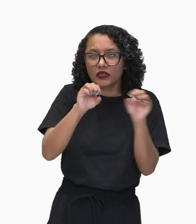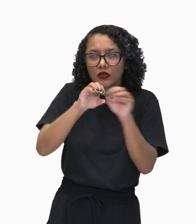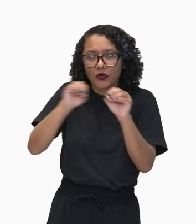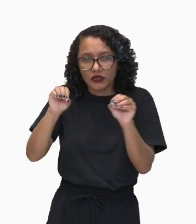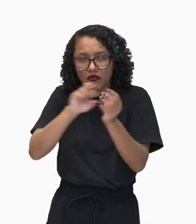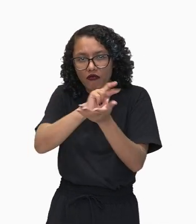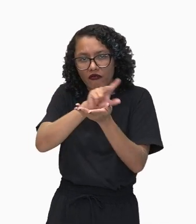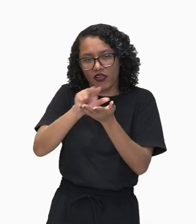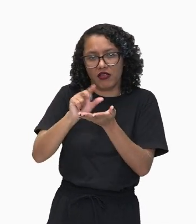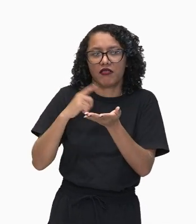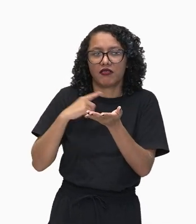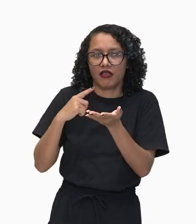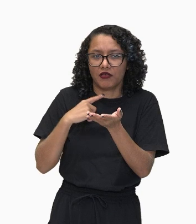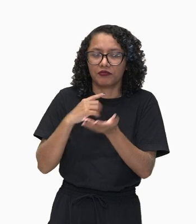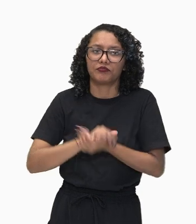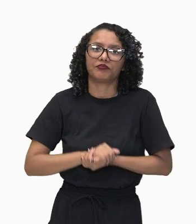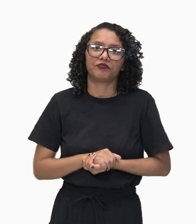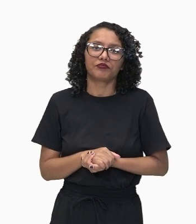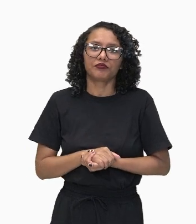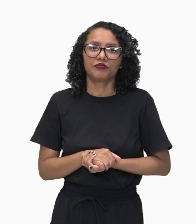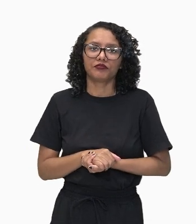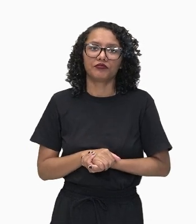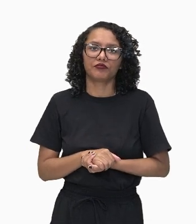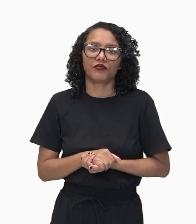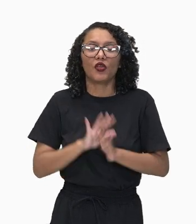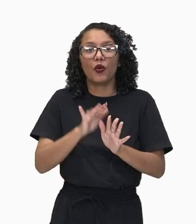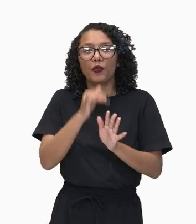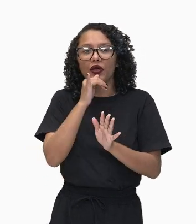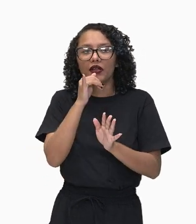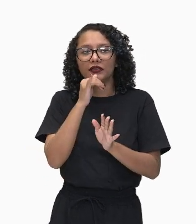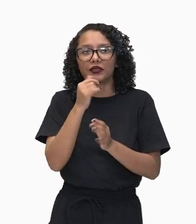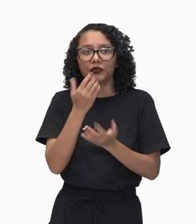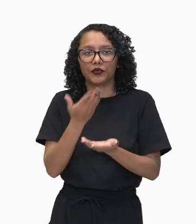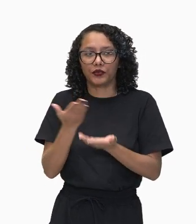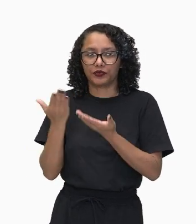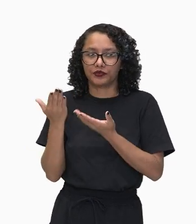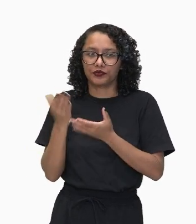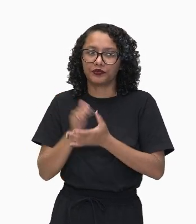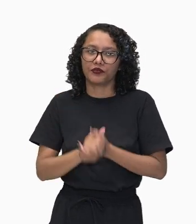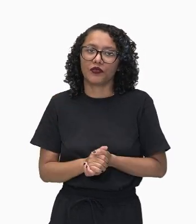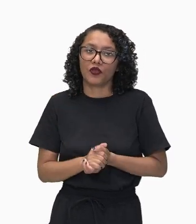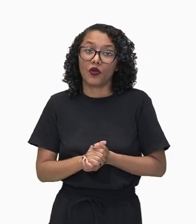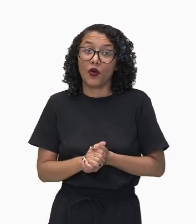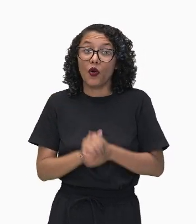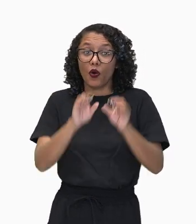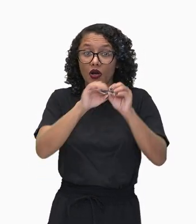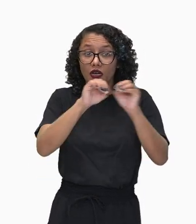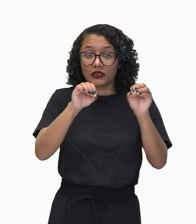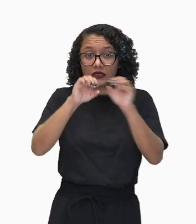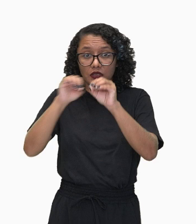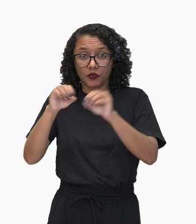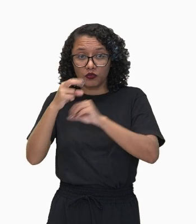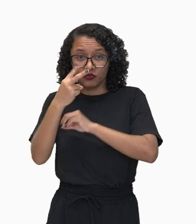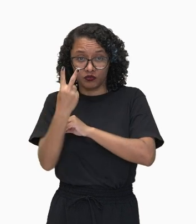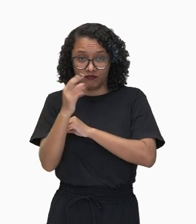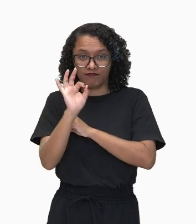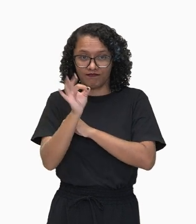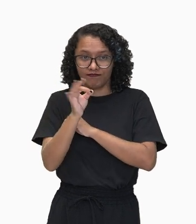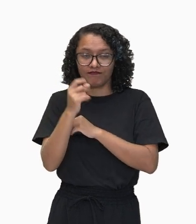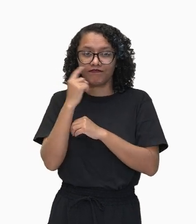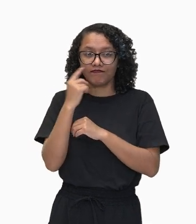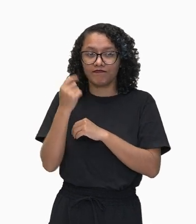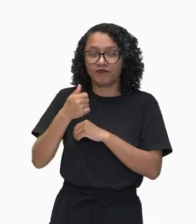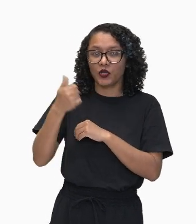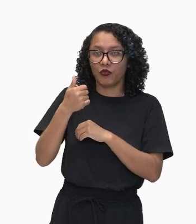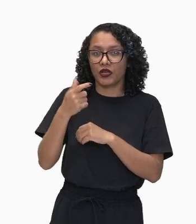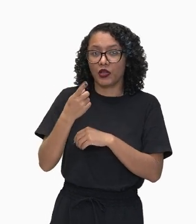o exemplo que nós trouxemos para você. Olha só, observe aí. Temos aí duas orações. Nós chegamos de